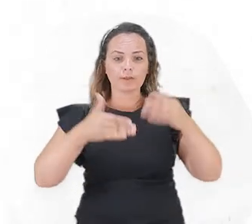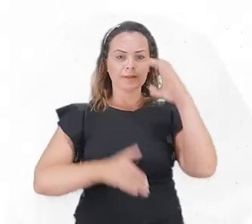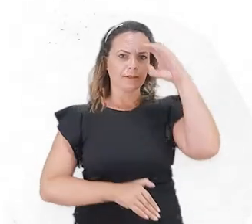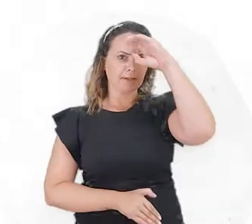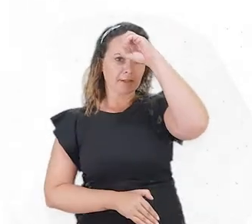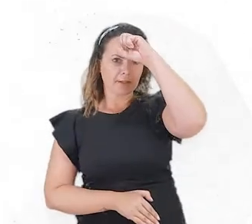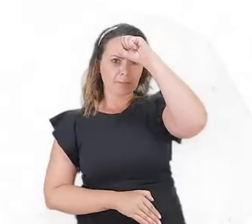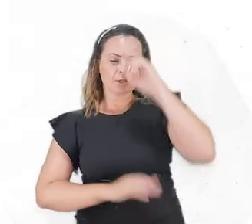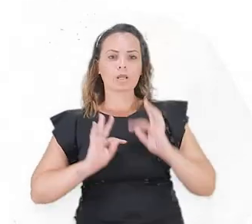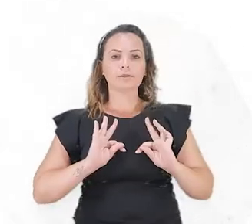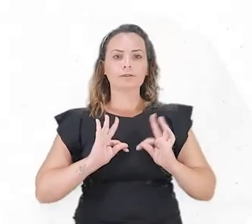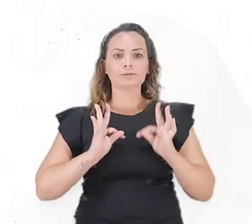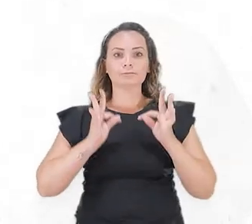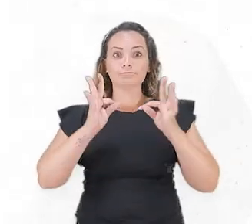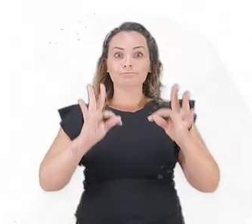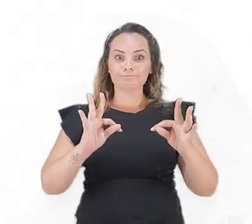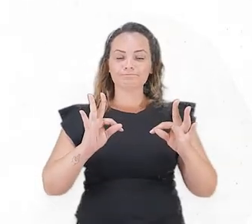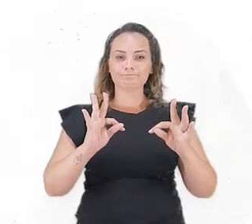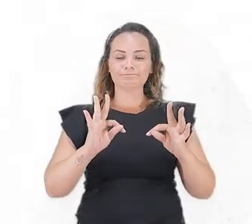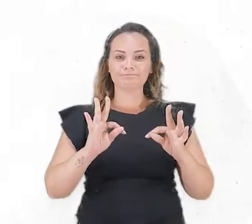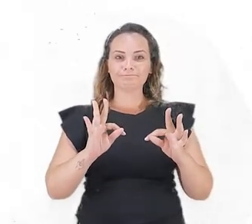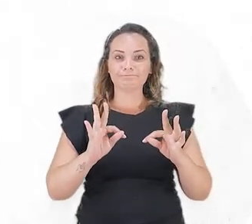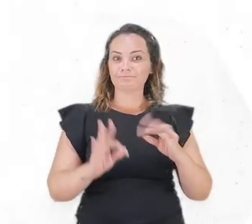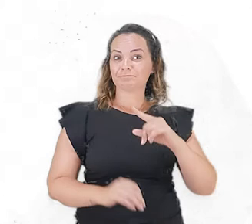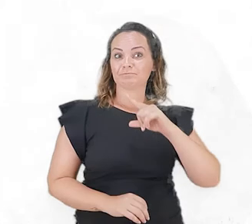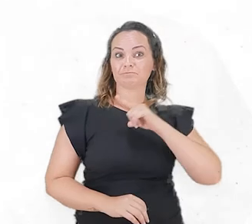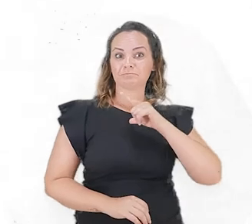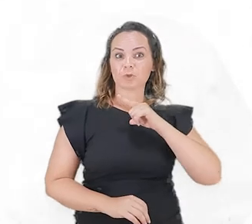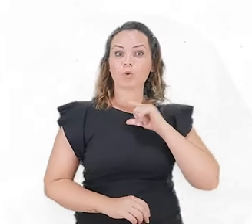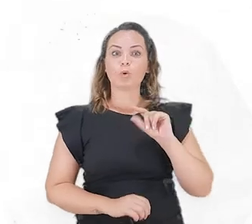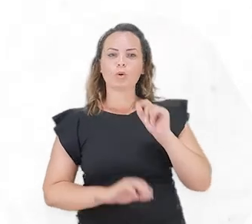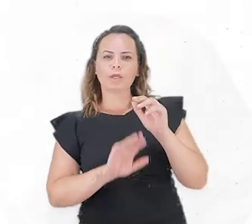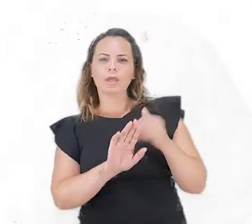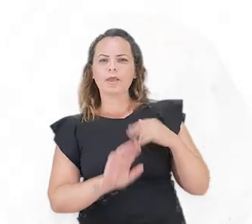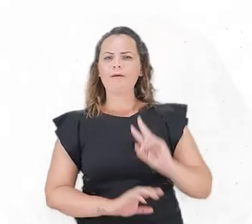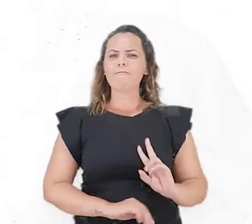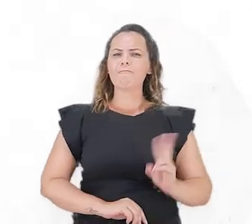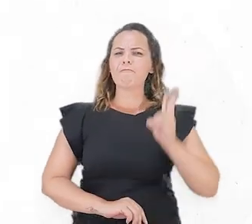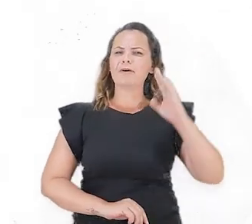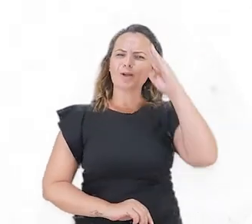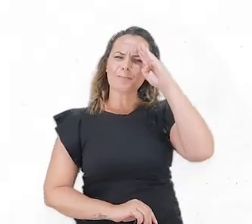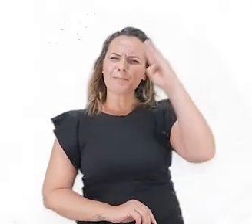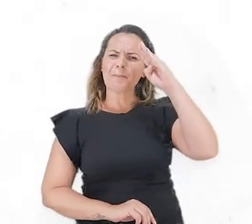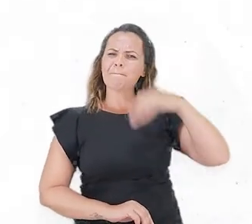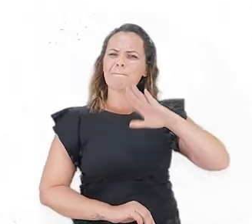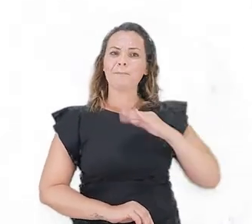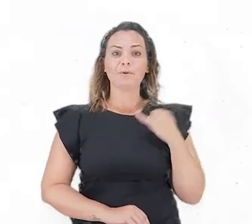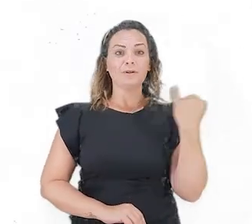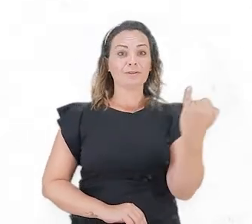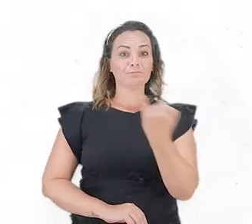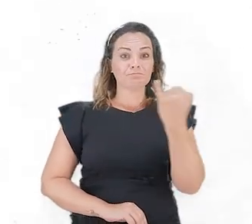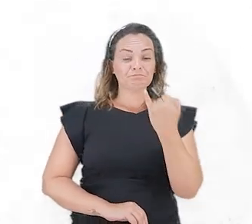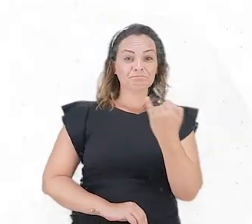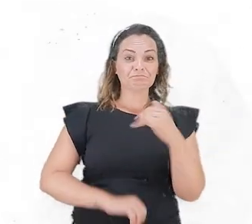aprendizado tecnológico, mas tendo como pano de fundo, como valor principal e fundamental,